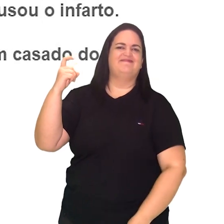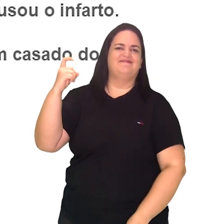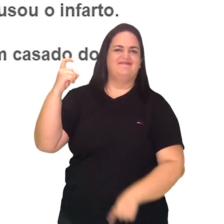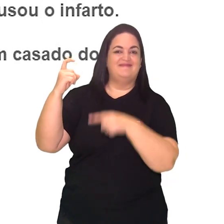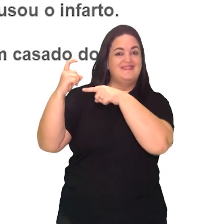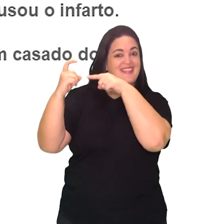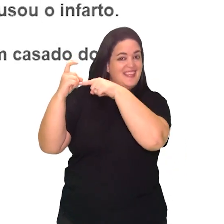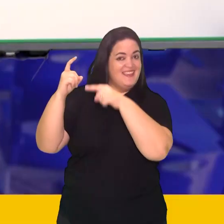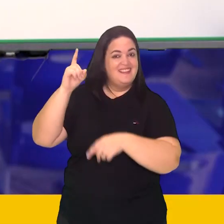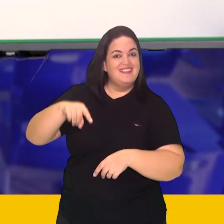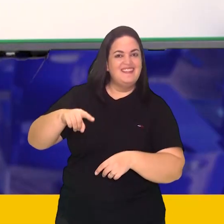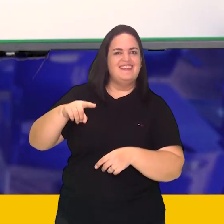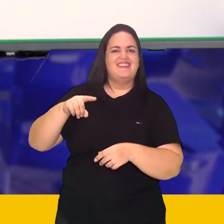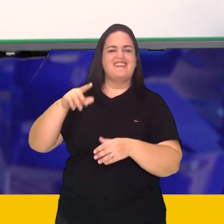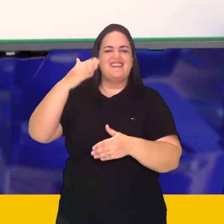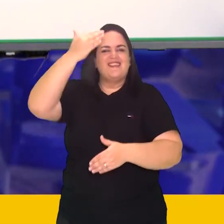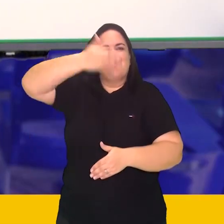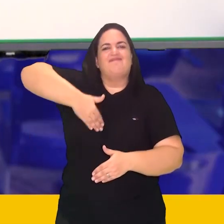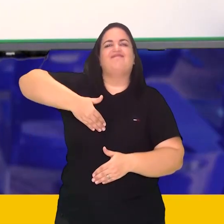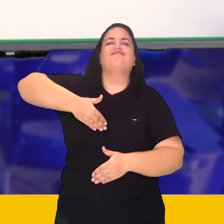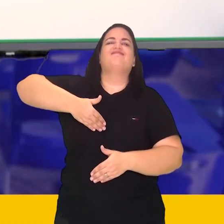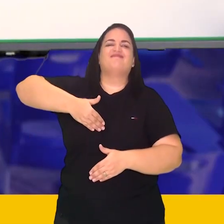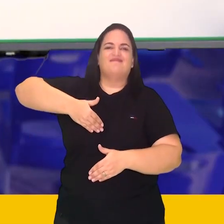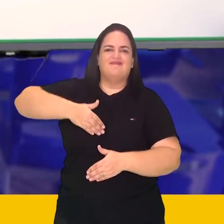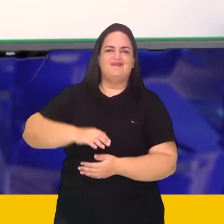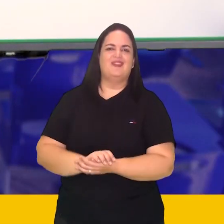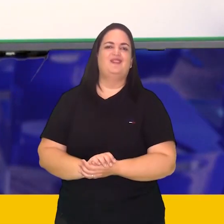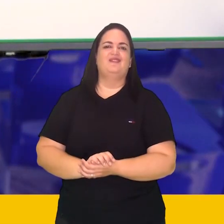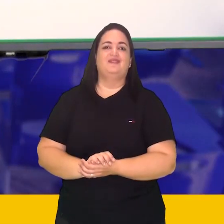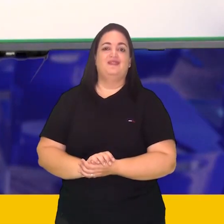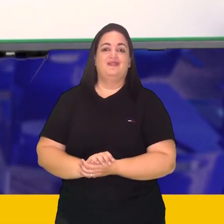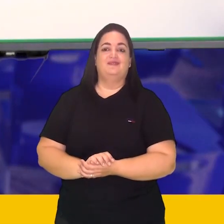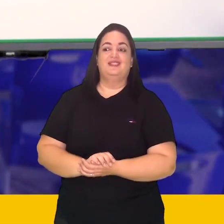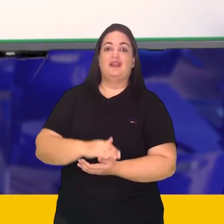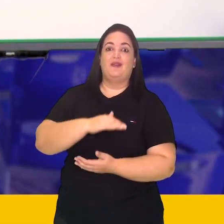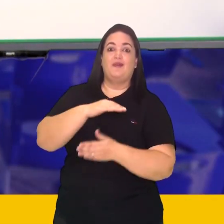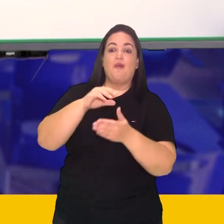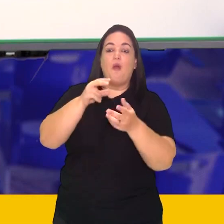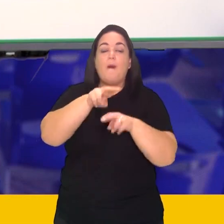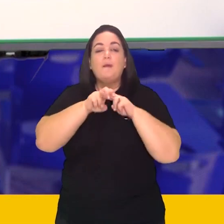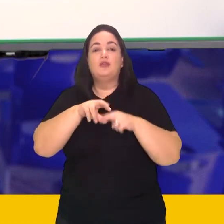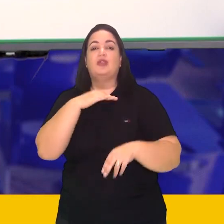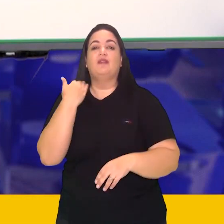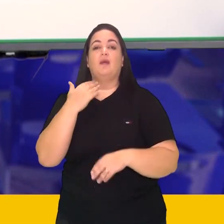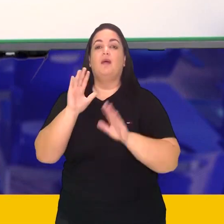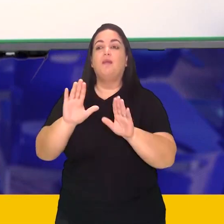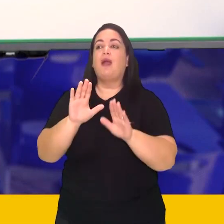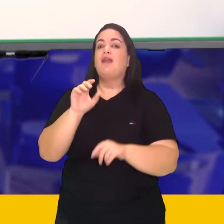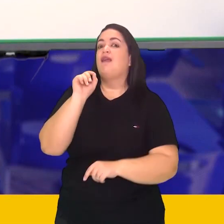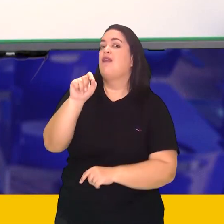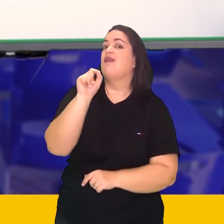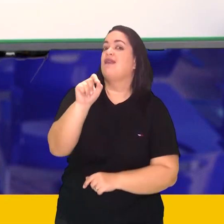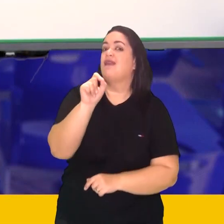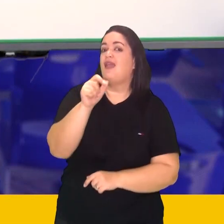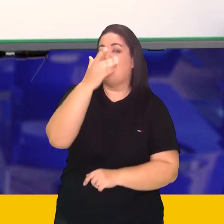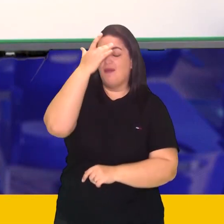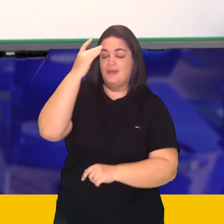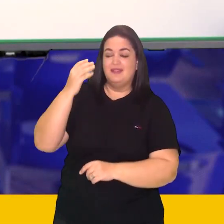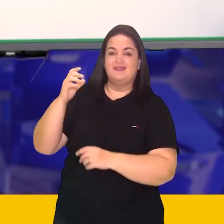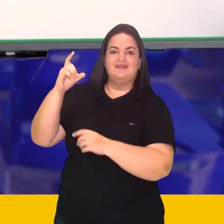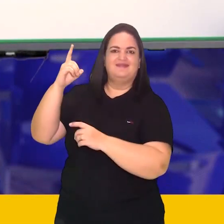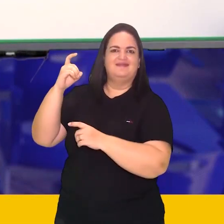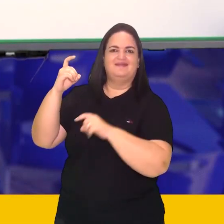para além do frasco de perfume, quem foi que matou essa mulher? Para se fazer justiça, a gente precisa descobrir quem foi